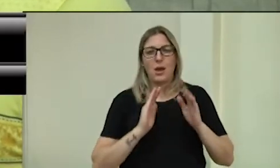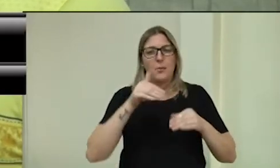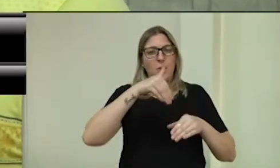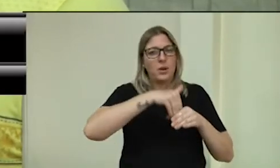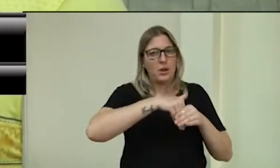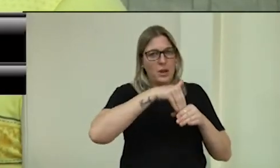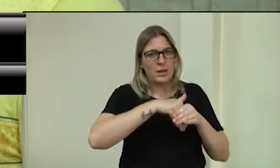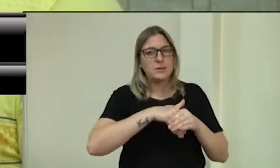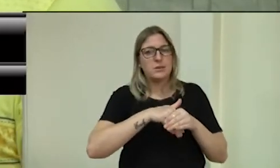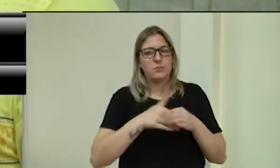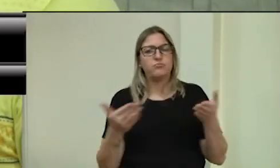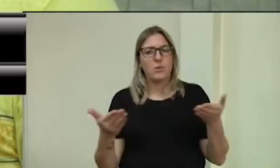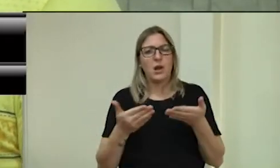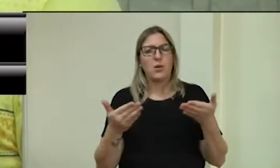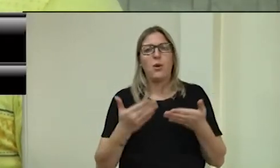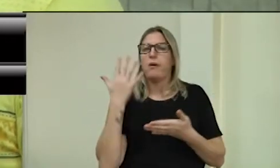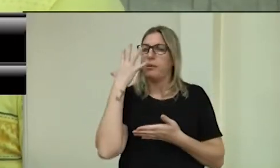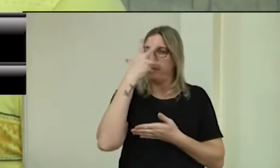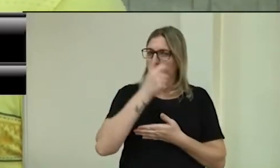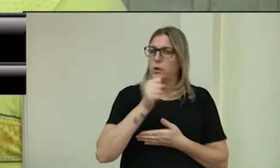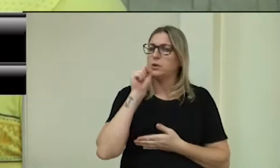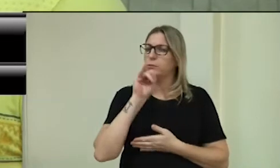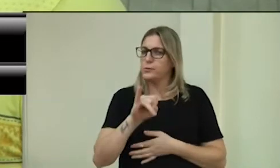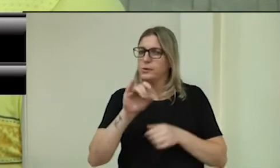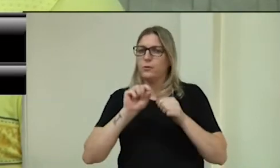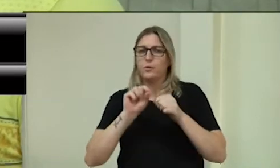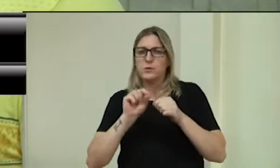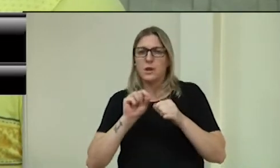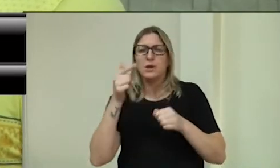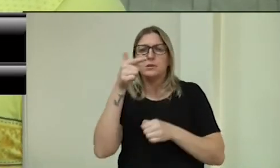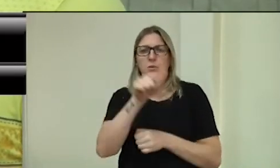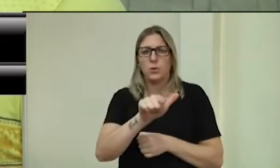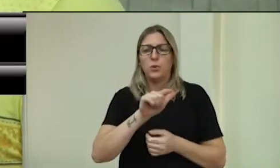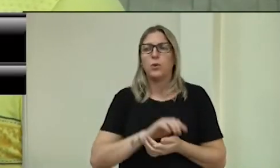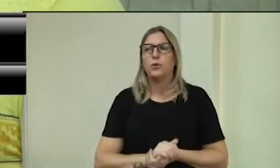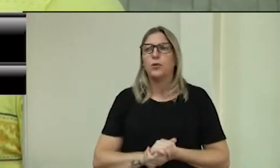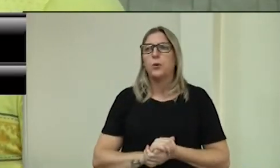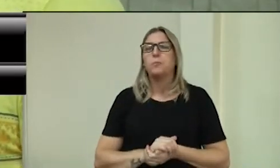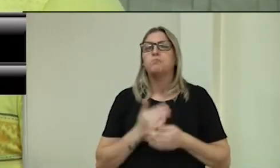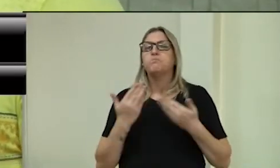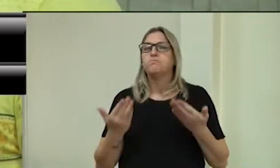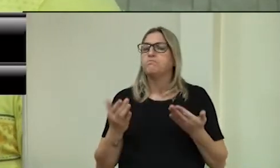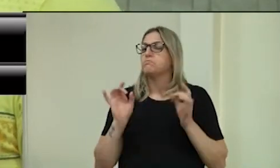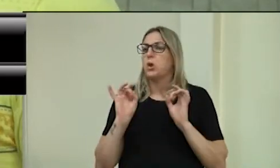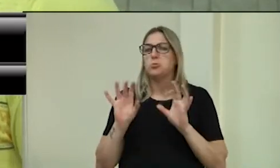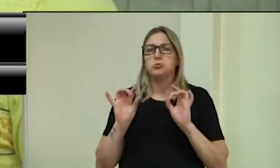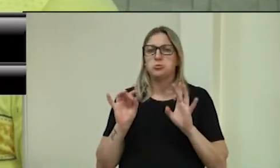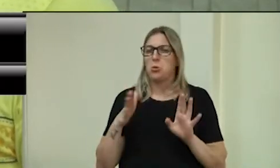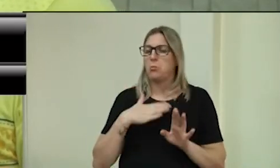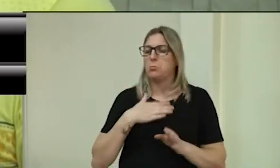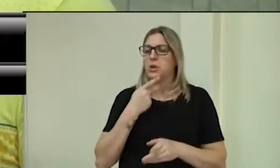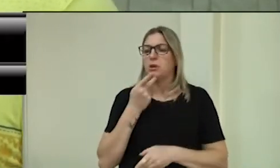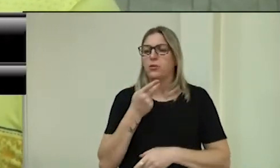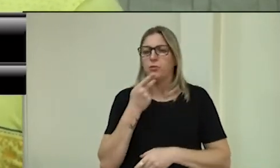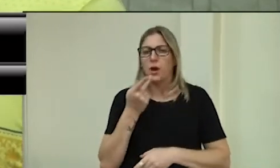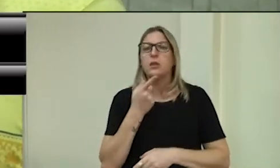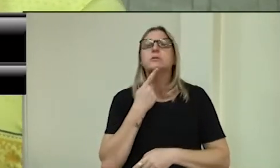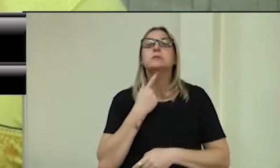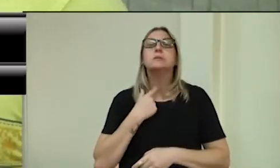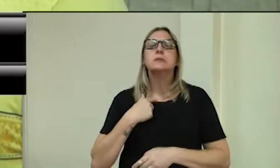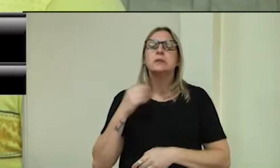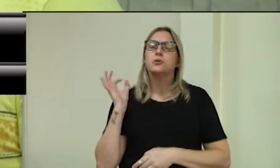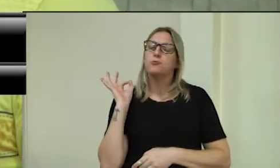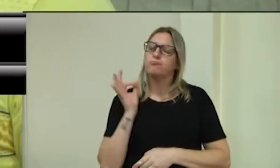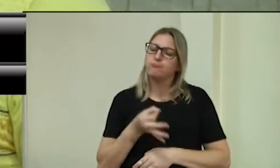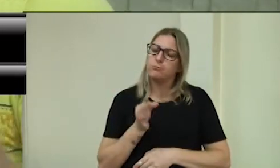Nesse sentido, então, presidente, que faço a minha fala, desejo uma excelente semana a todos,